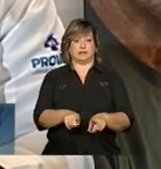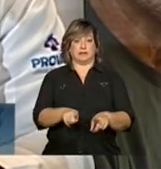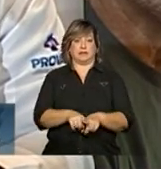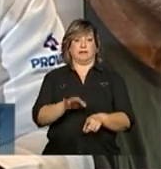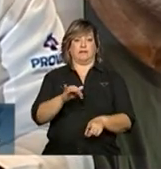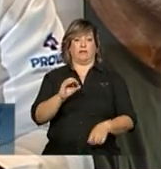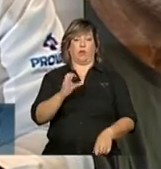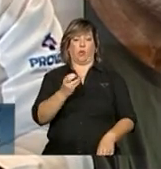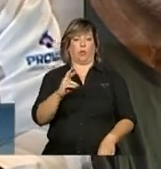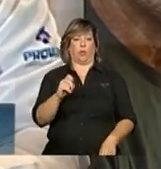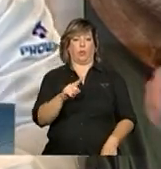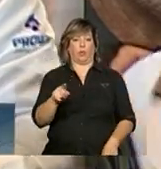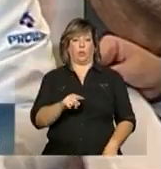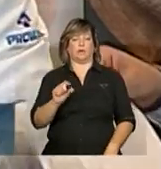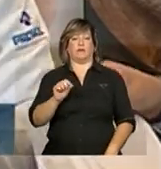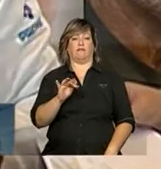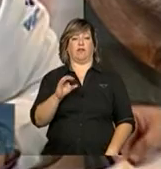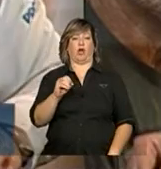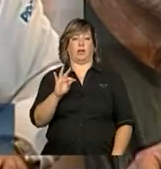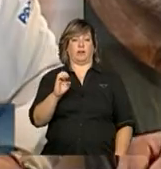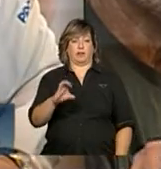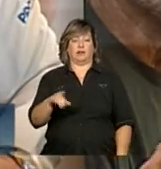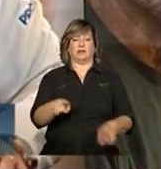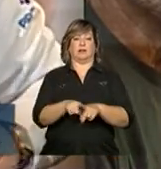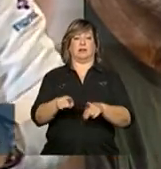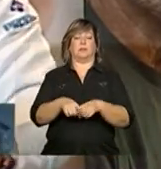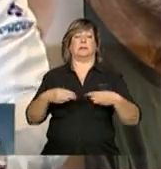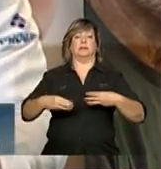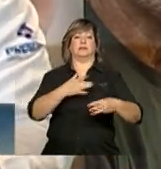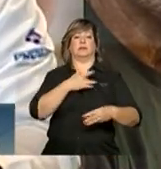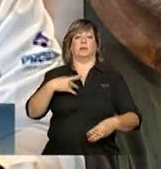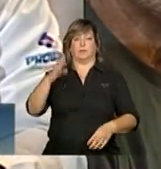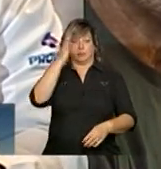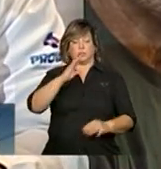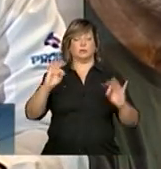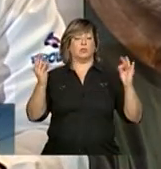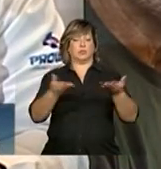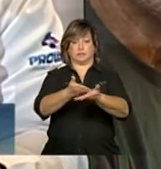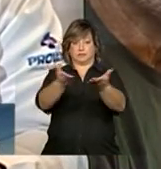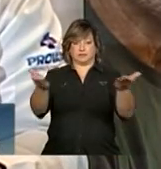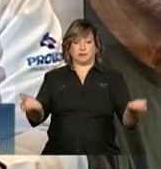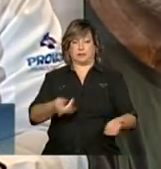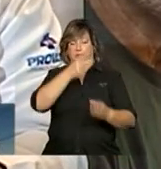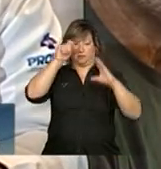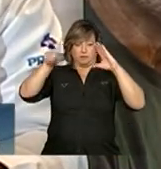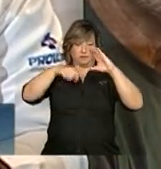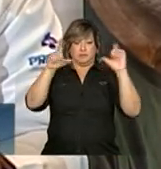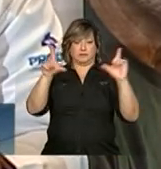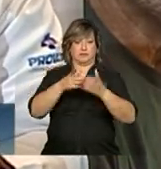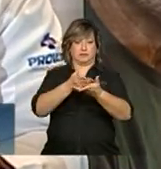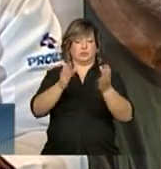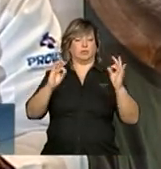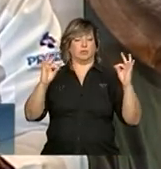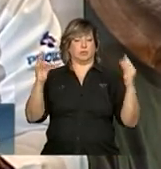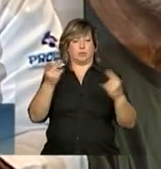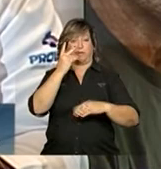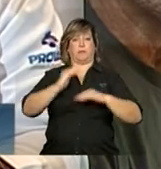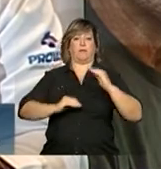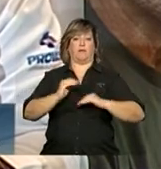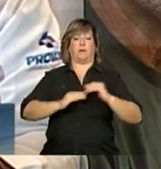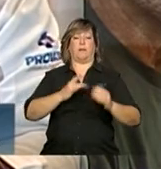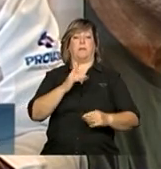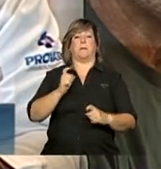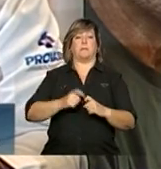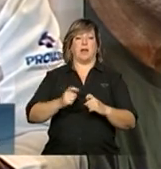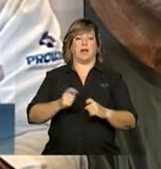da Fiocruz, Fiotec, do Ministério da Saúde do Brasil, enfim, de todos que estão aqui hoje, da imprensa brasileira, os profissionais médicos